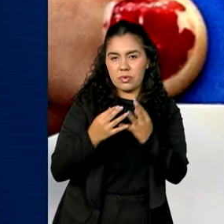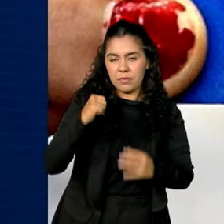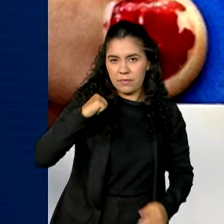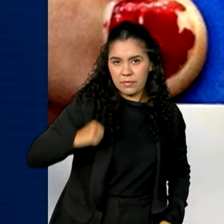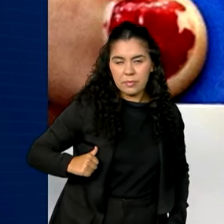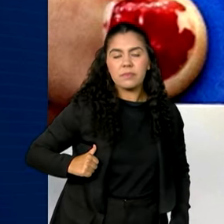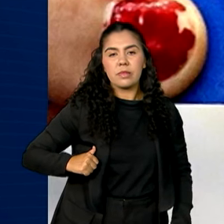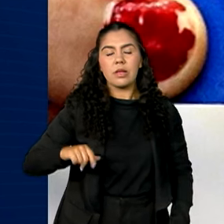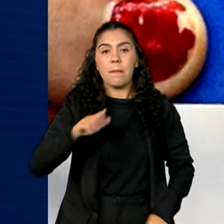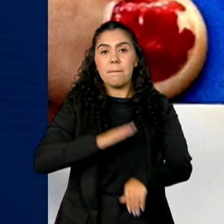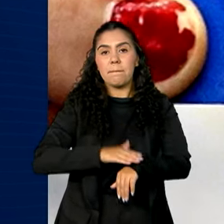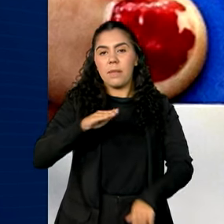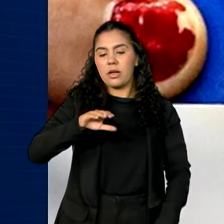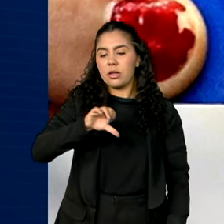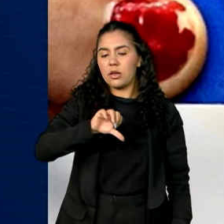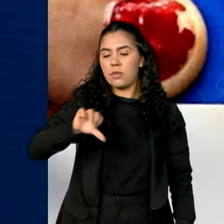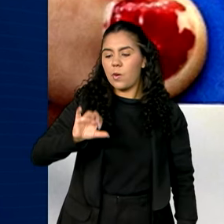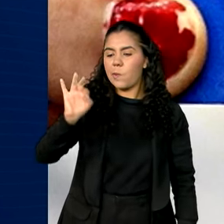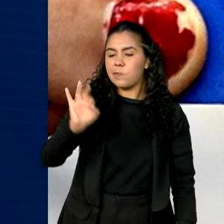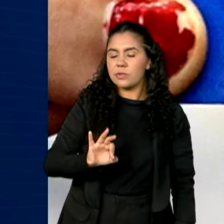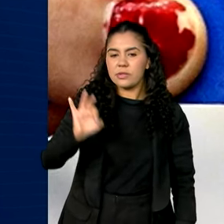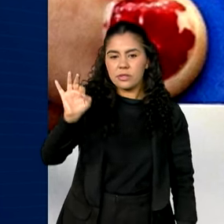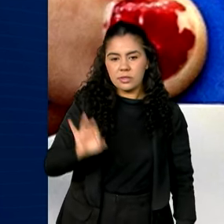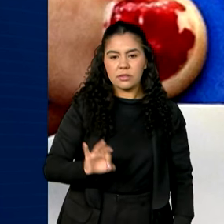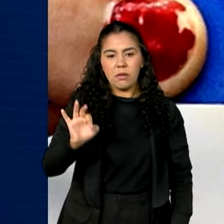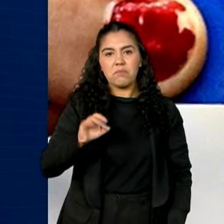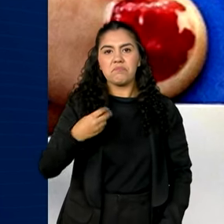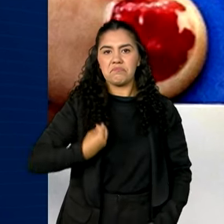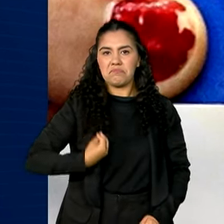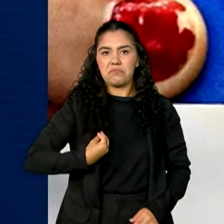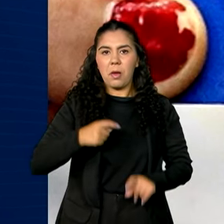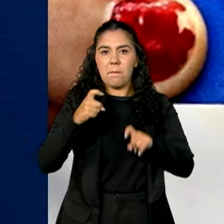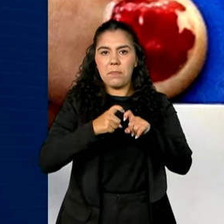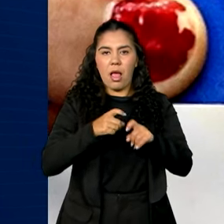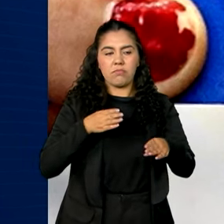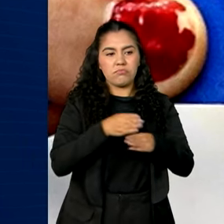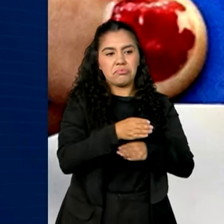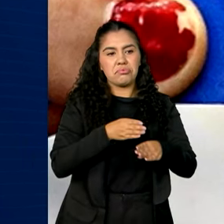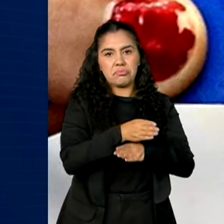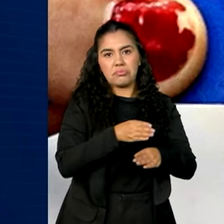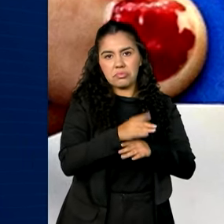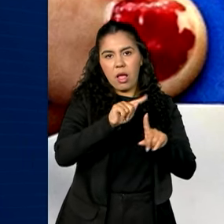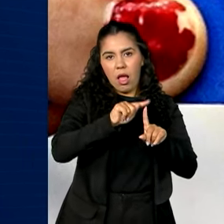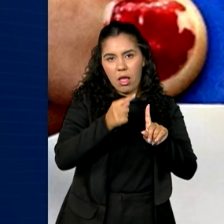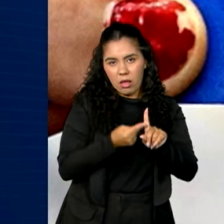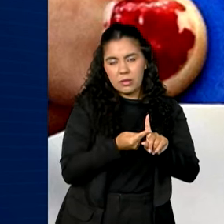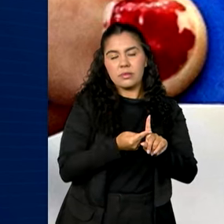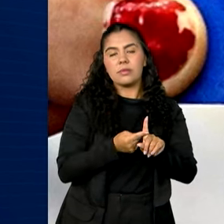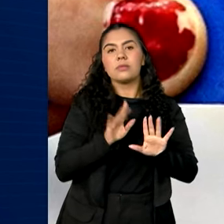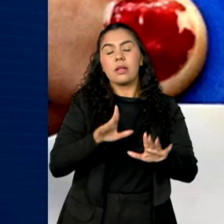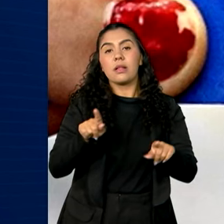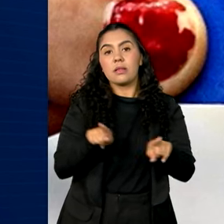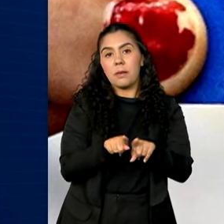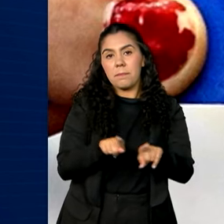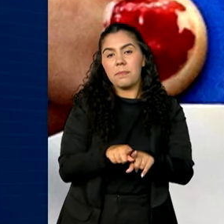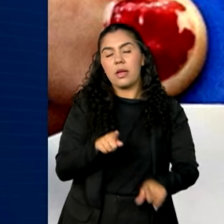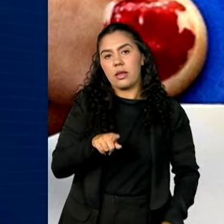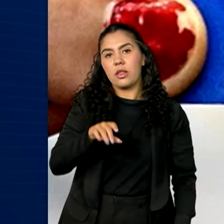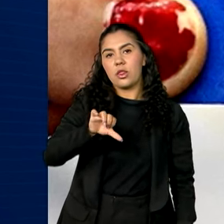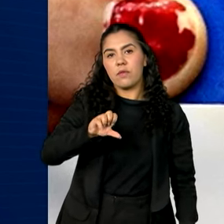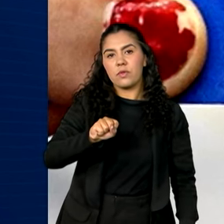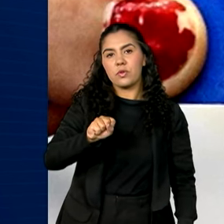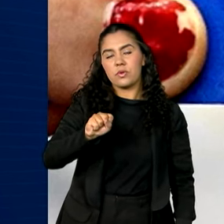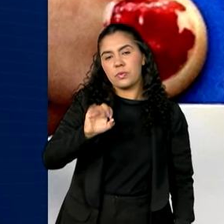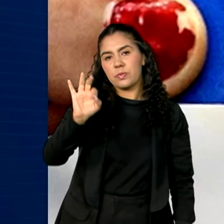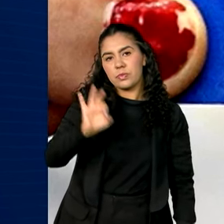mais de 99% estão com o pré-natal em dia. Entre as crianças, mais de 98%